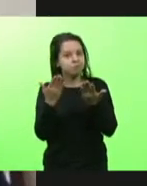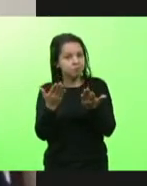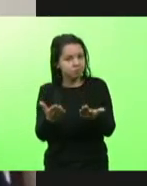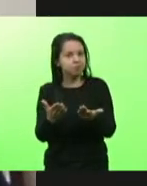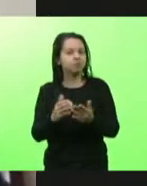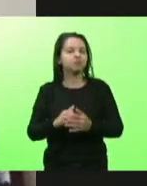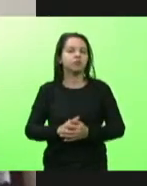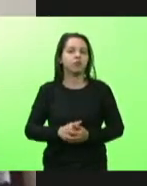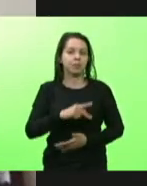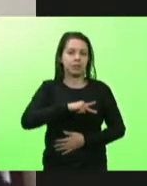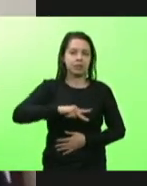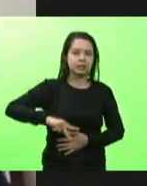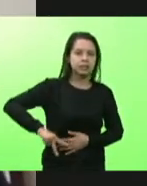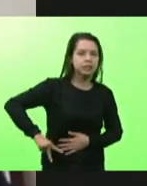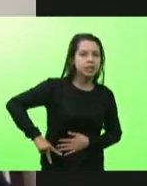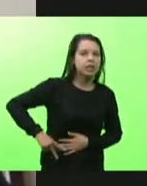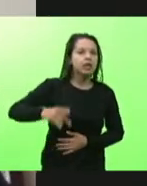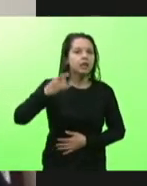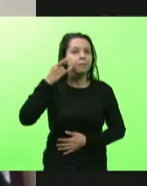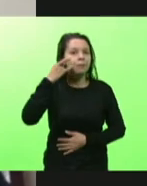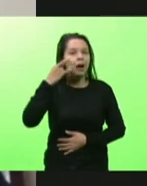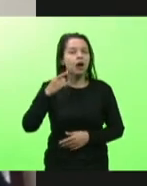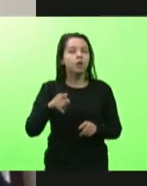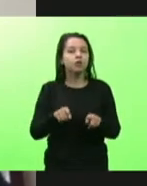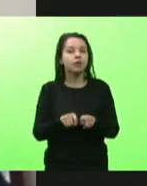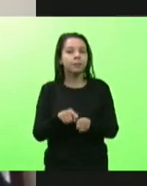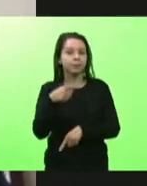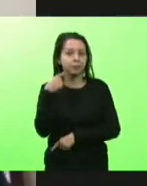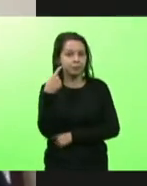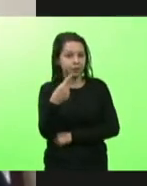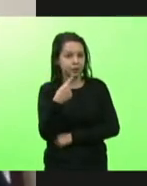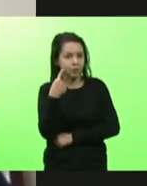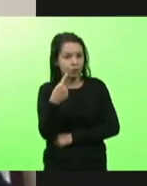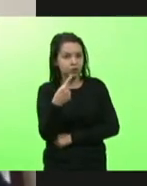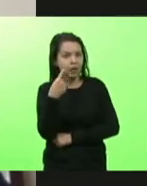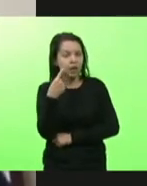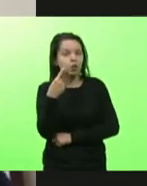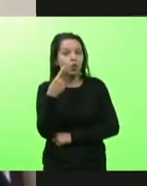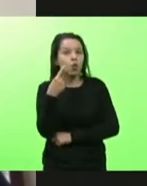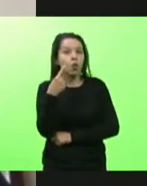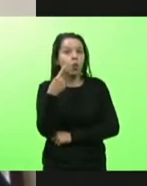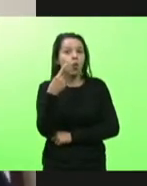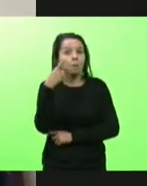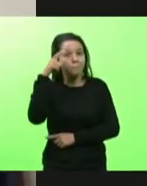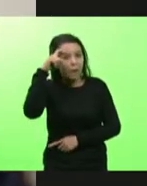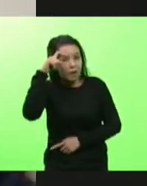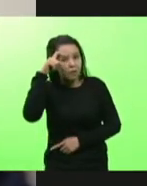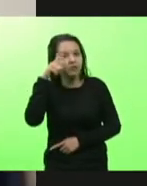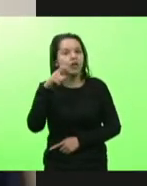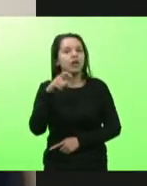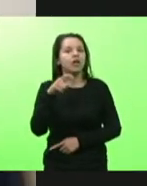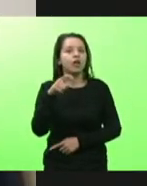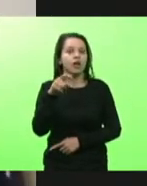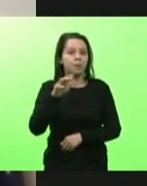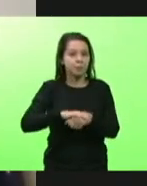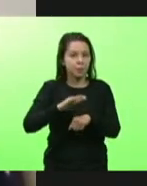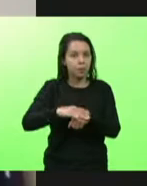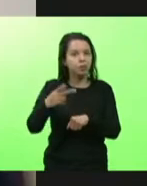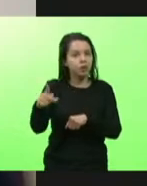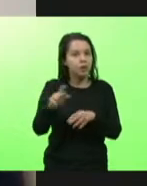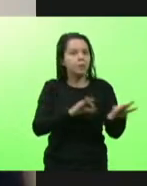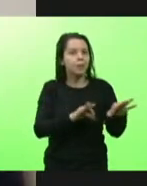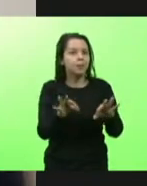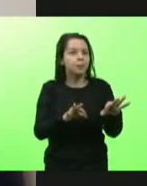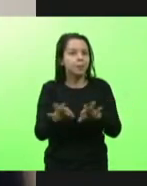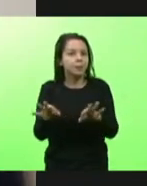presidente Mauro, o nosso deputado Marco Vieira, que foi quem articulou isso